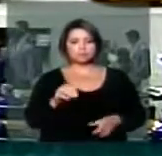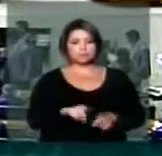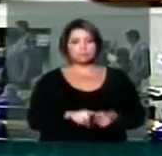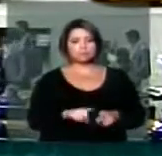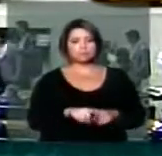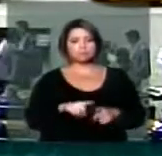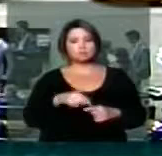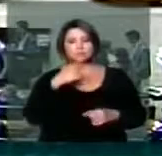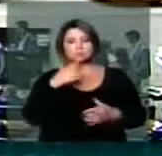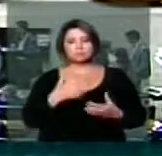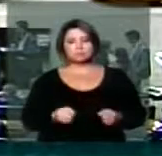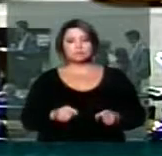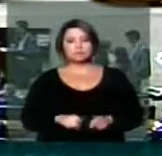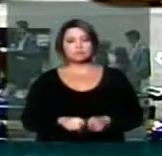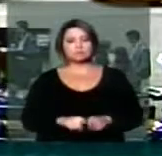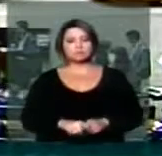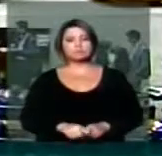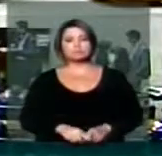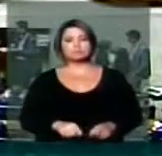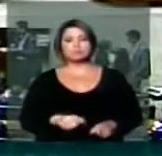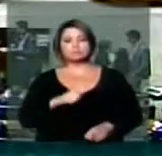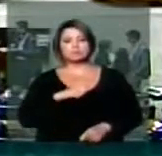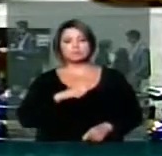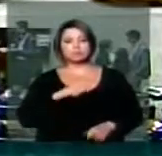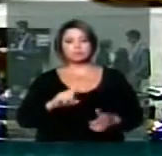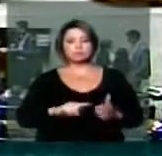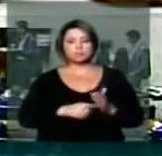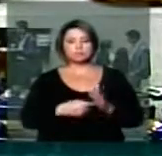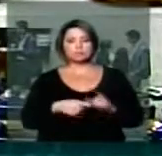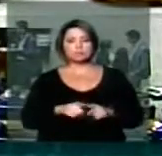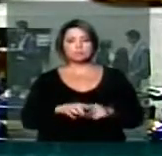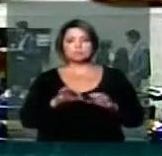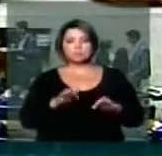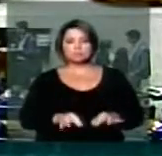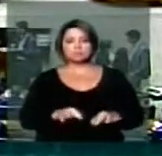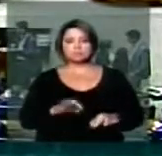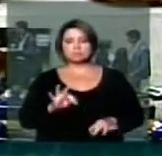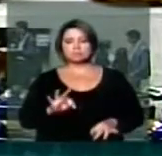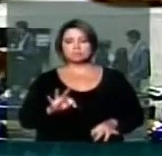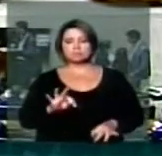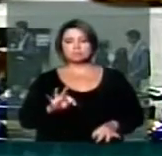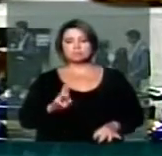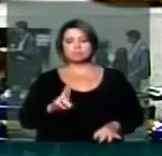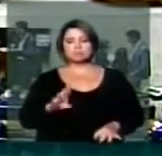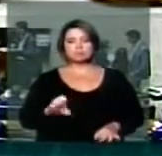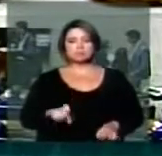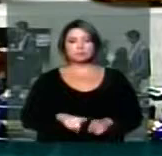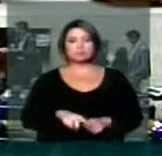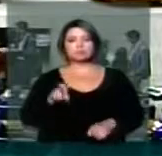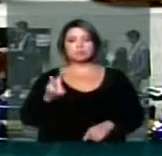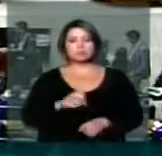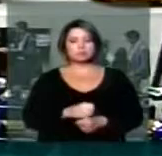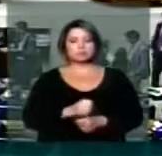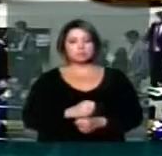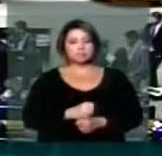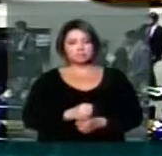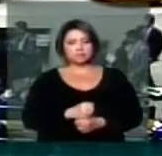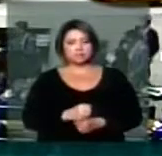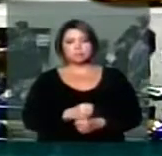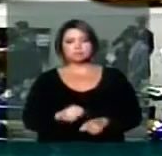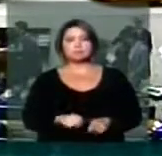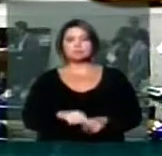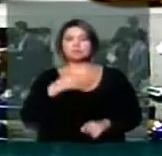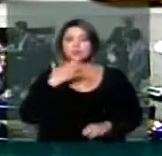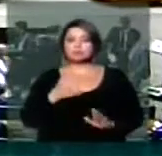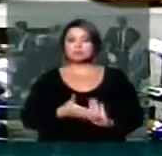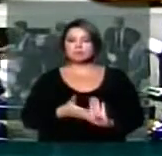admitida a fusão de partidos políticos que tenham obtido registro definitivo no Tribunal Superior Eleitoral há pelo menos 5 anos. Na prática,